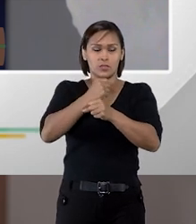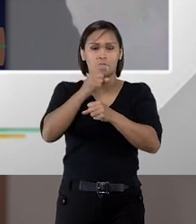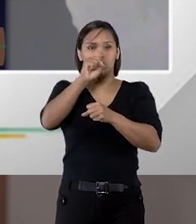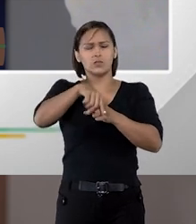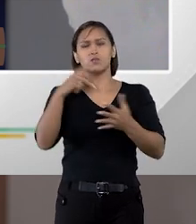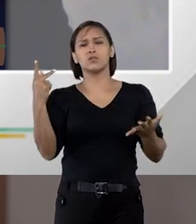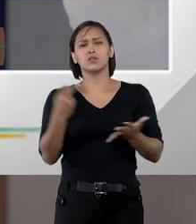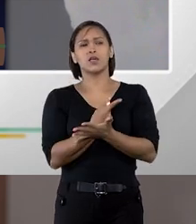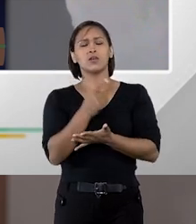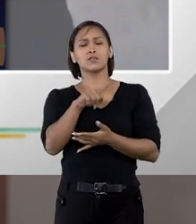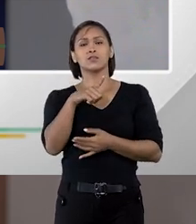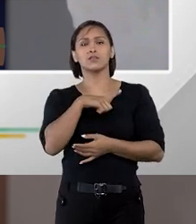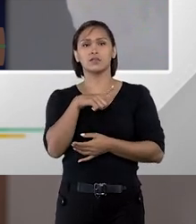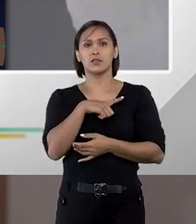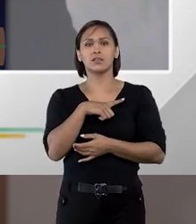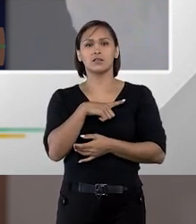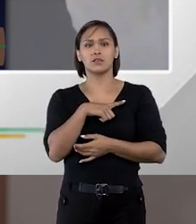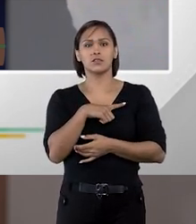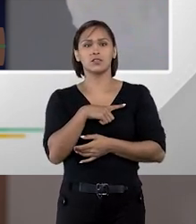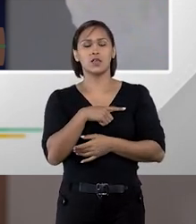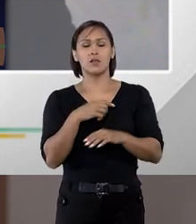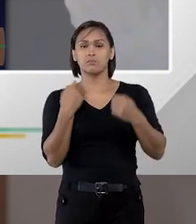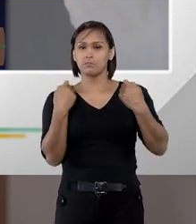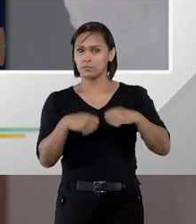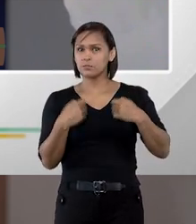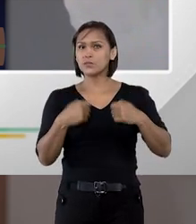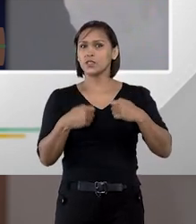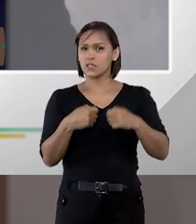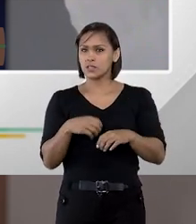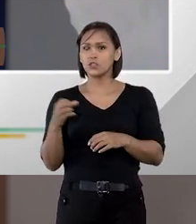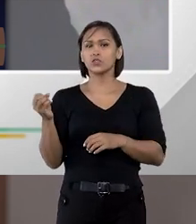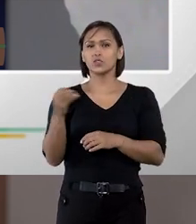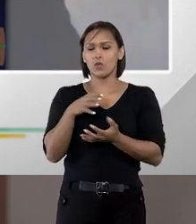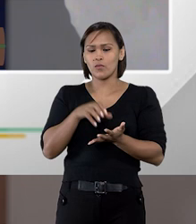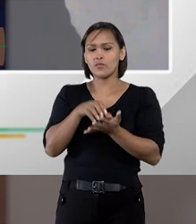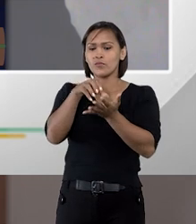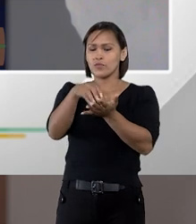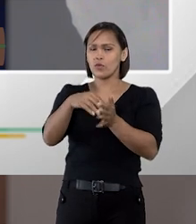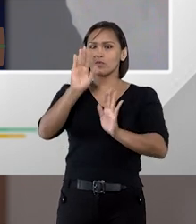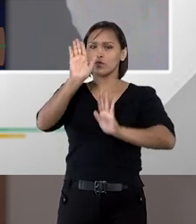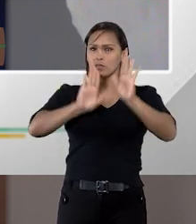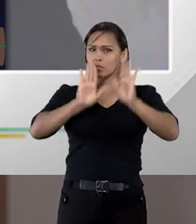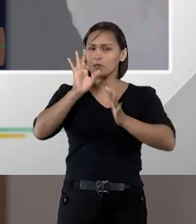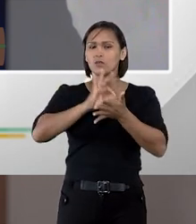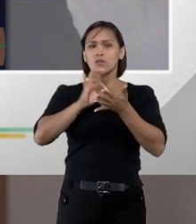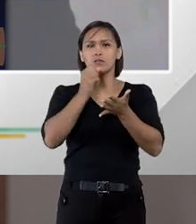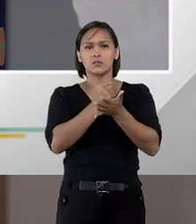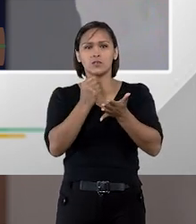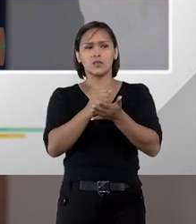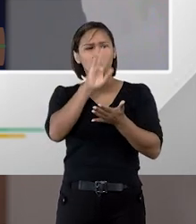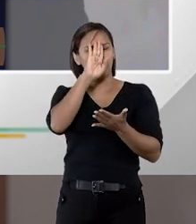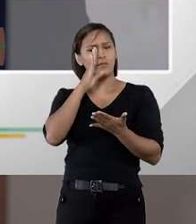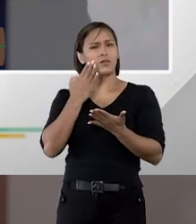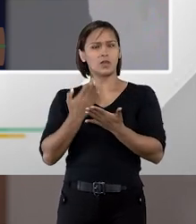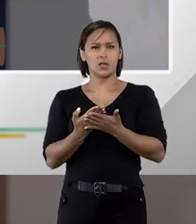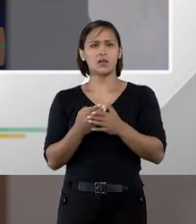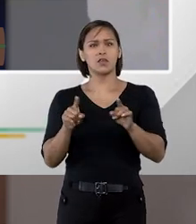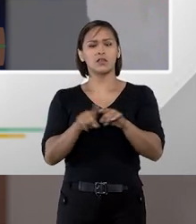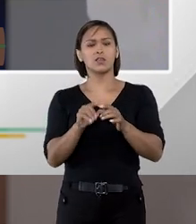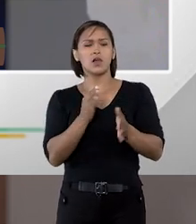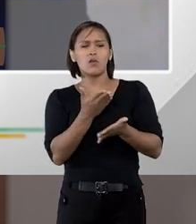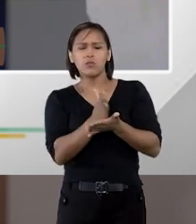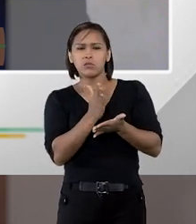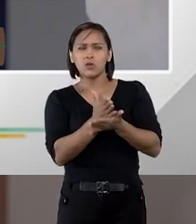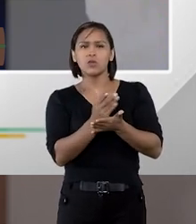O fato, então, é que nós temos a necessidade de novo diploma de licitações e contratações, que leva em consideração